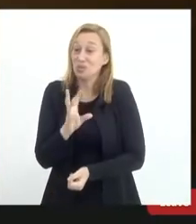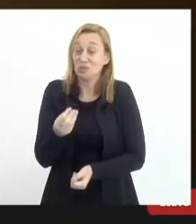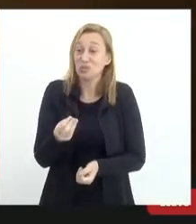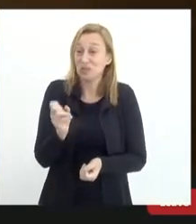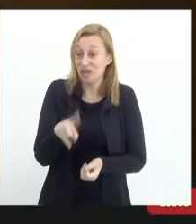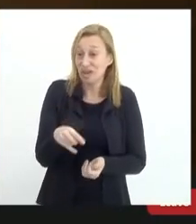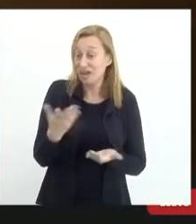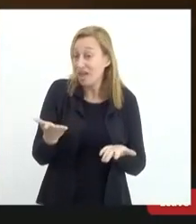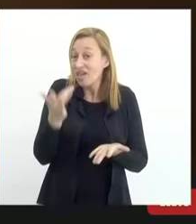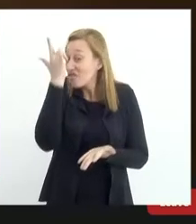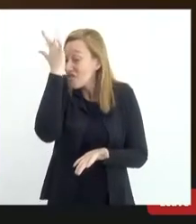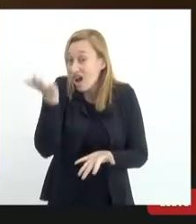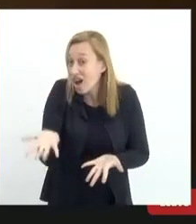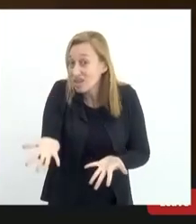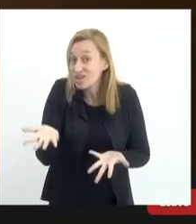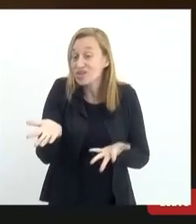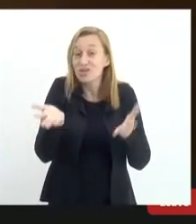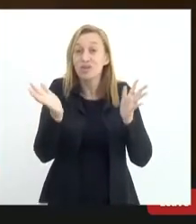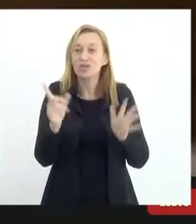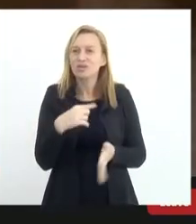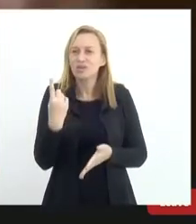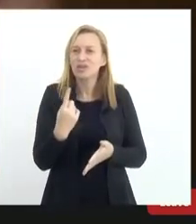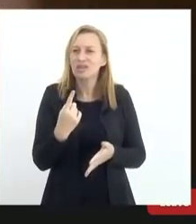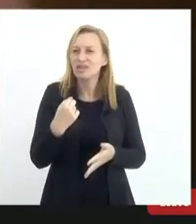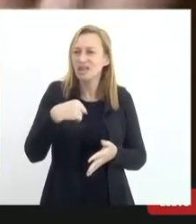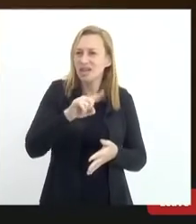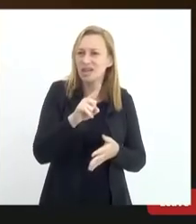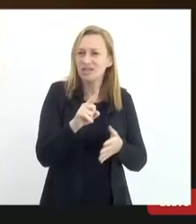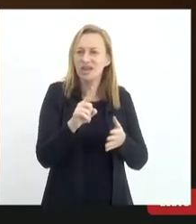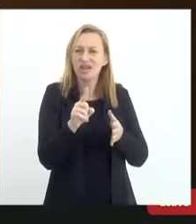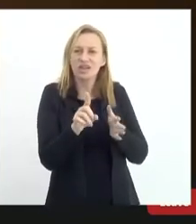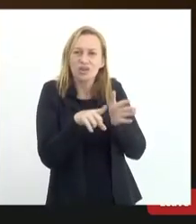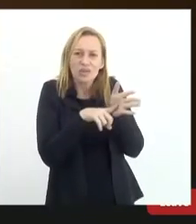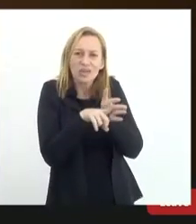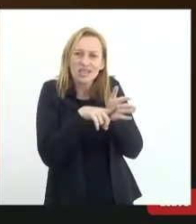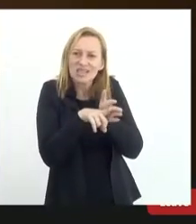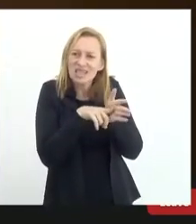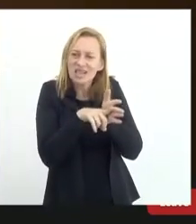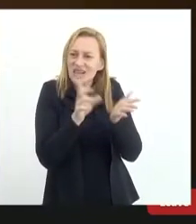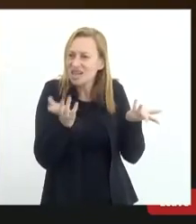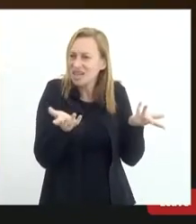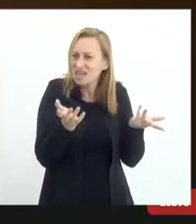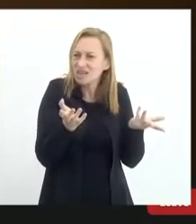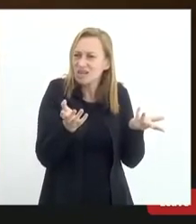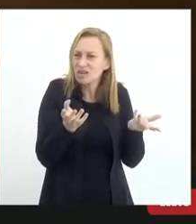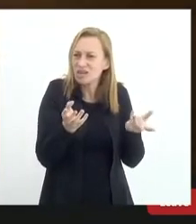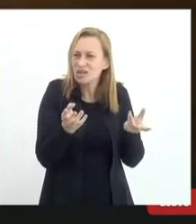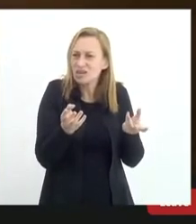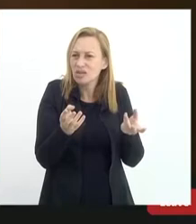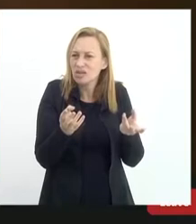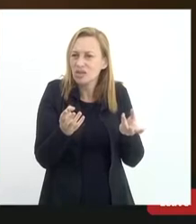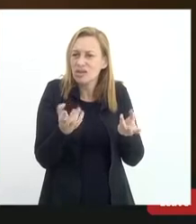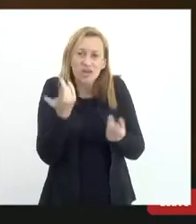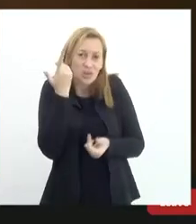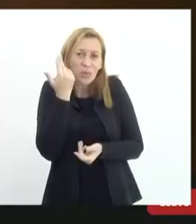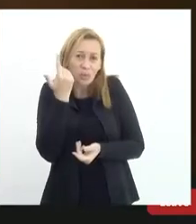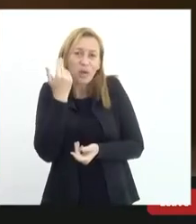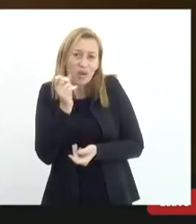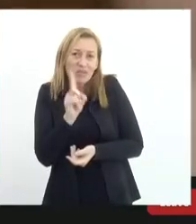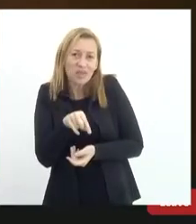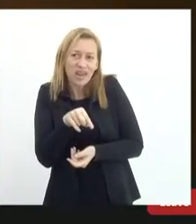era fácil. A gente ia, fazia o exame e como que ele passou a ser um pouquinho comum, né?